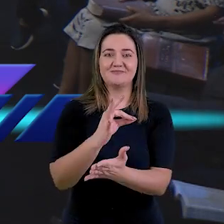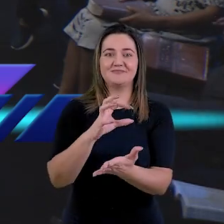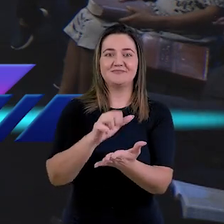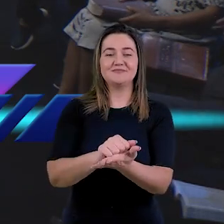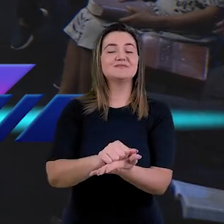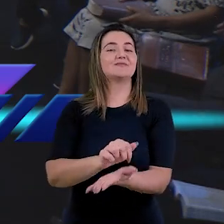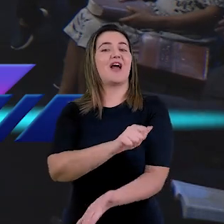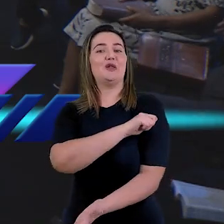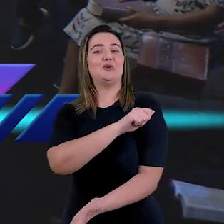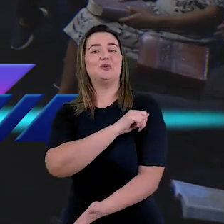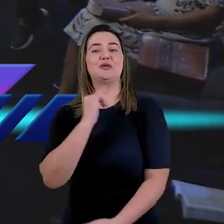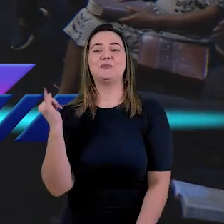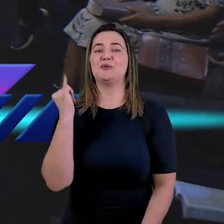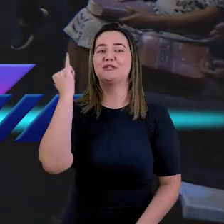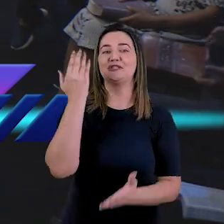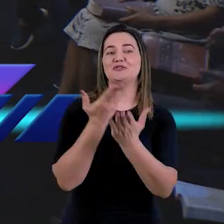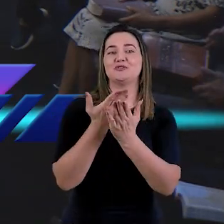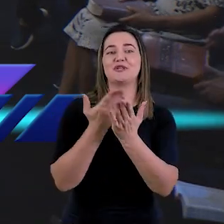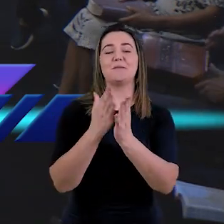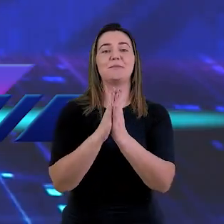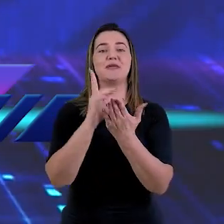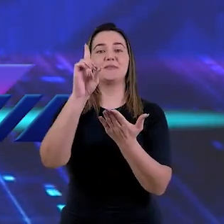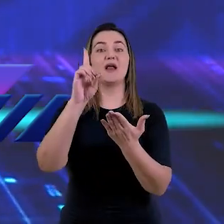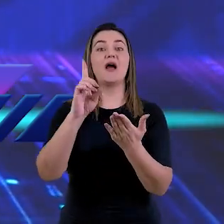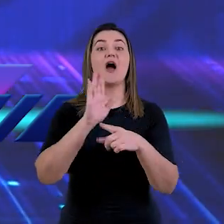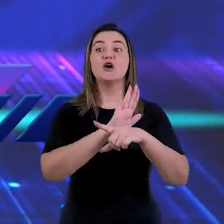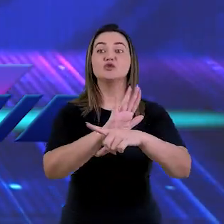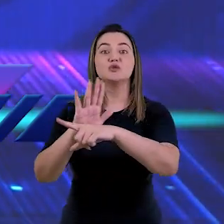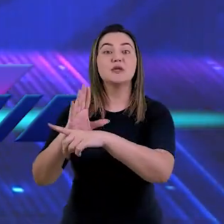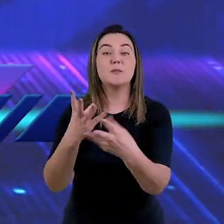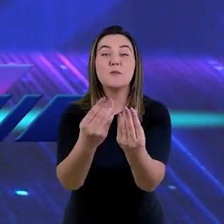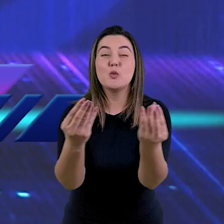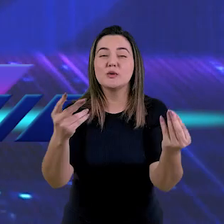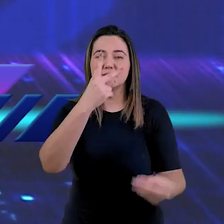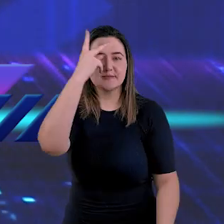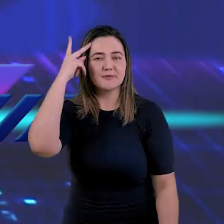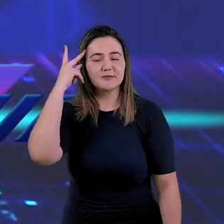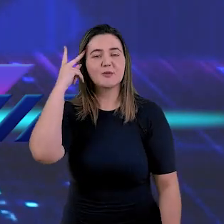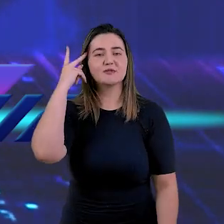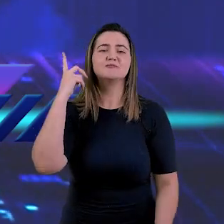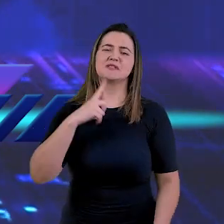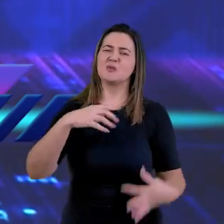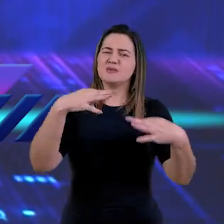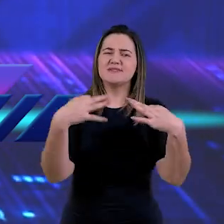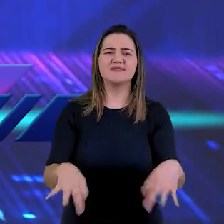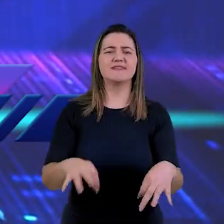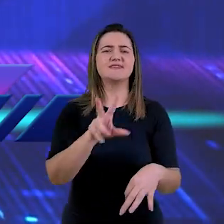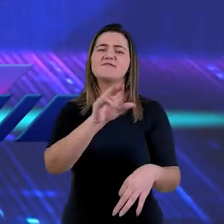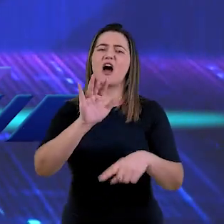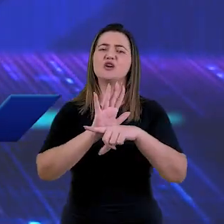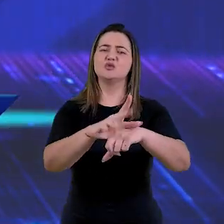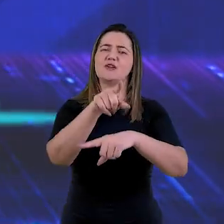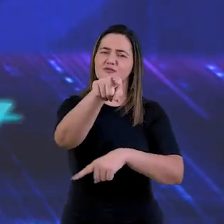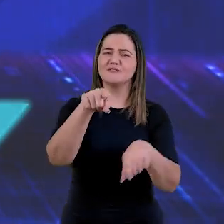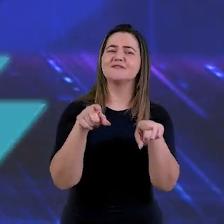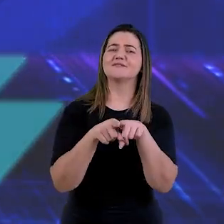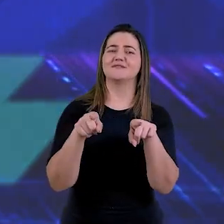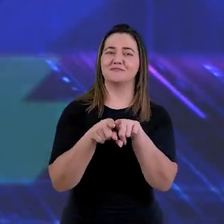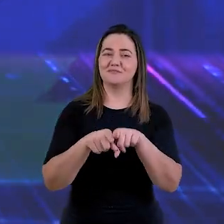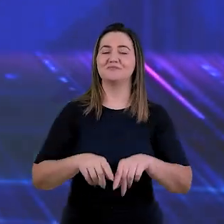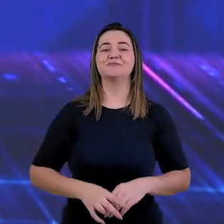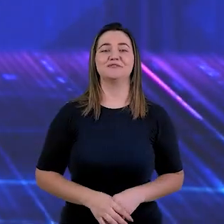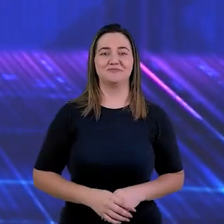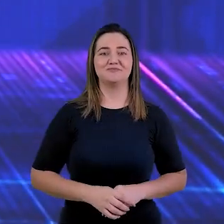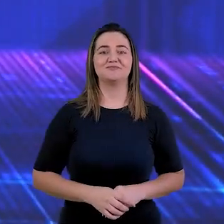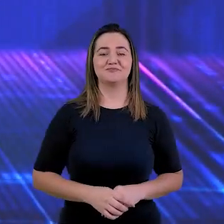dessa importante escola bíblica que tem transformado a vida de tantas pessoas. E eu tenho certeza que vai transformar a sua